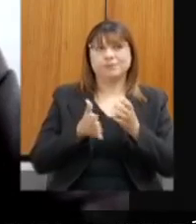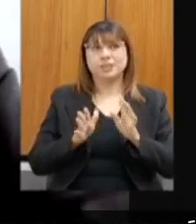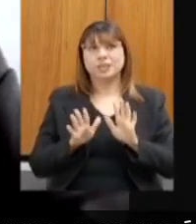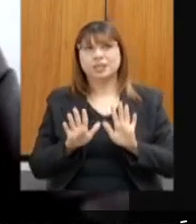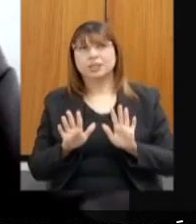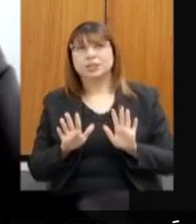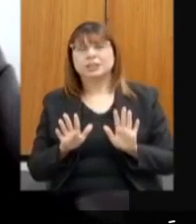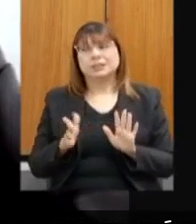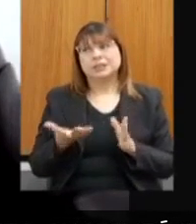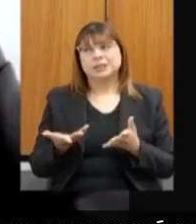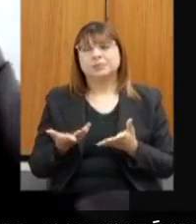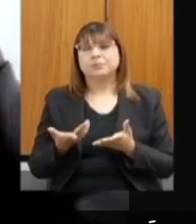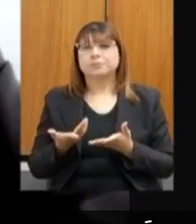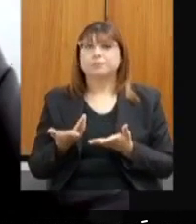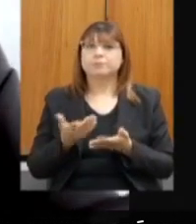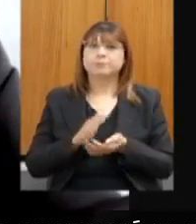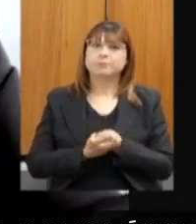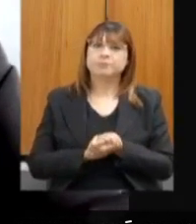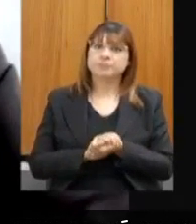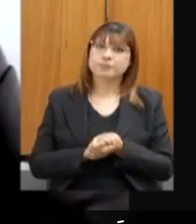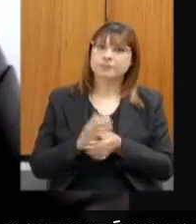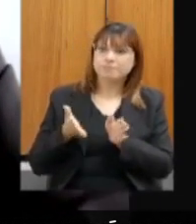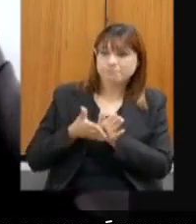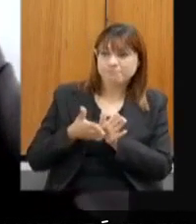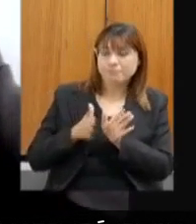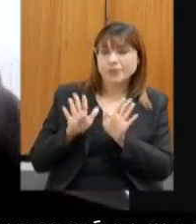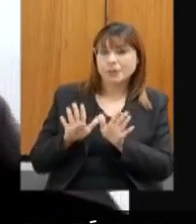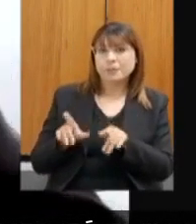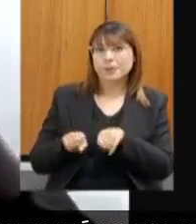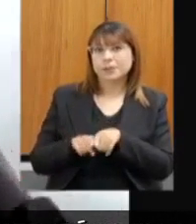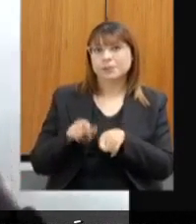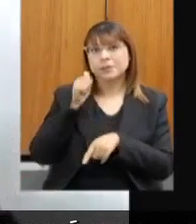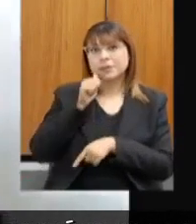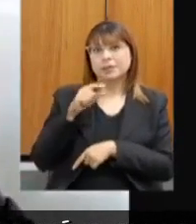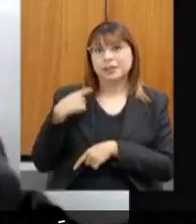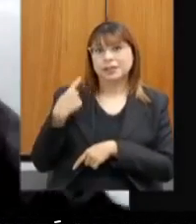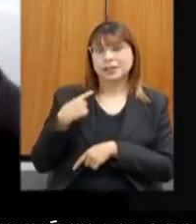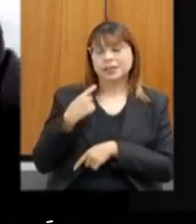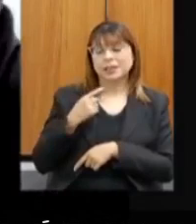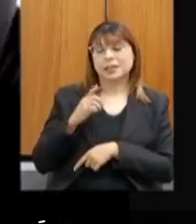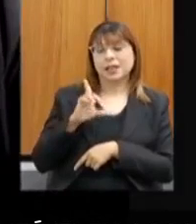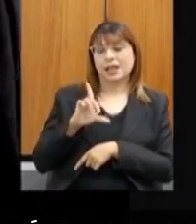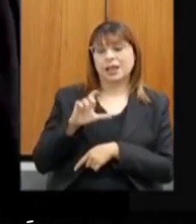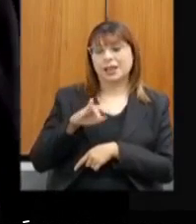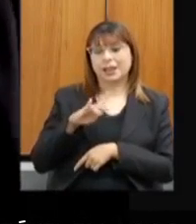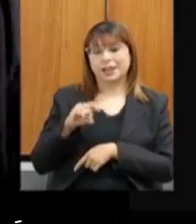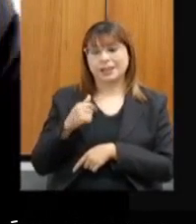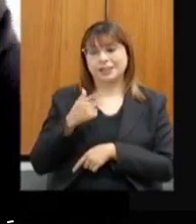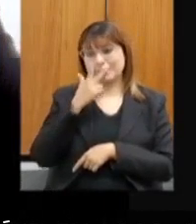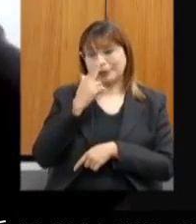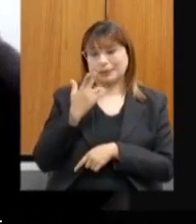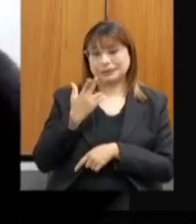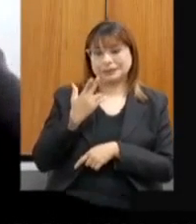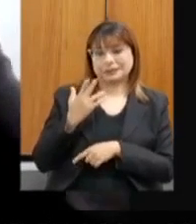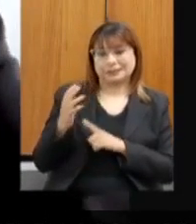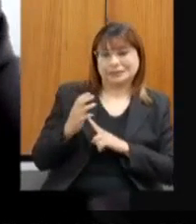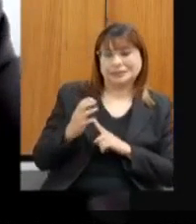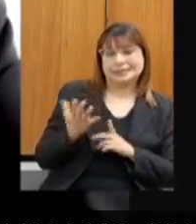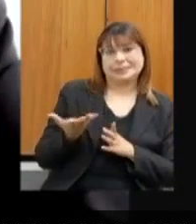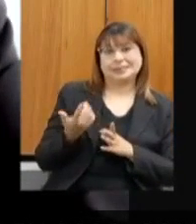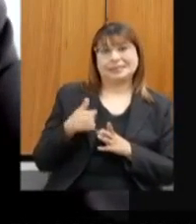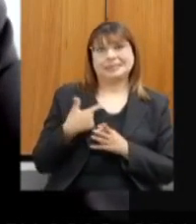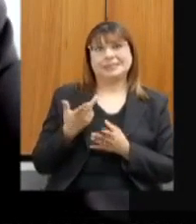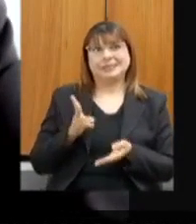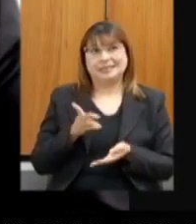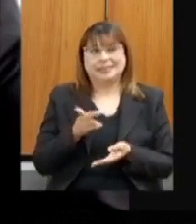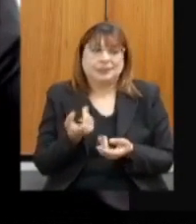só nessa saudação, Marília, mas a Leninha fez questão de me provocar um pouco e eu acabo sempre caindo nesse laço.